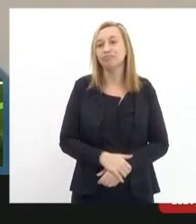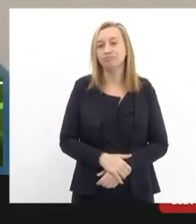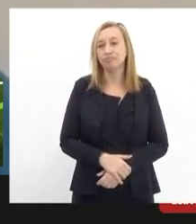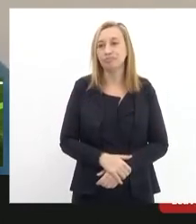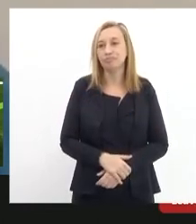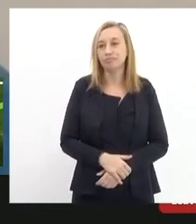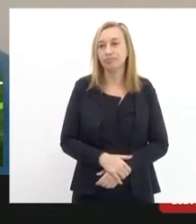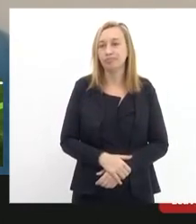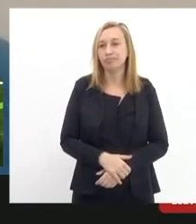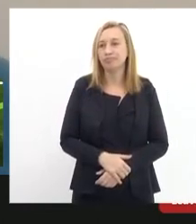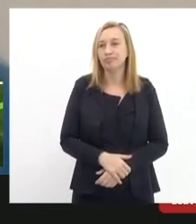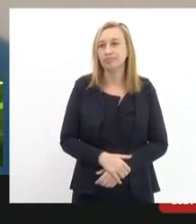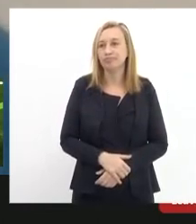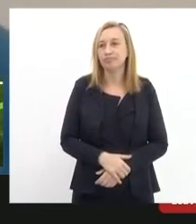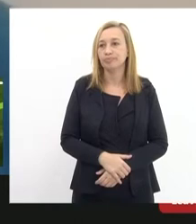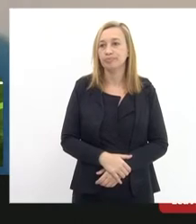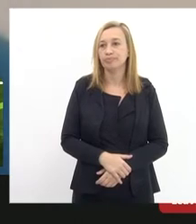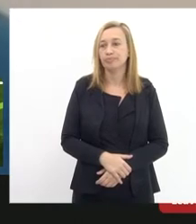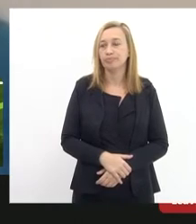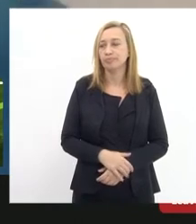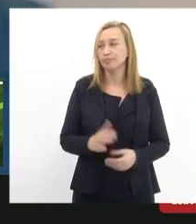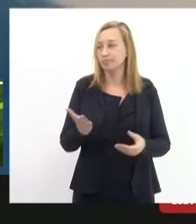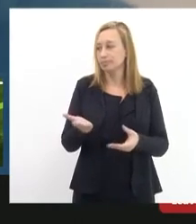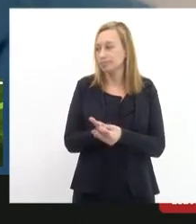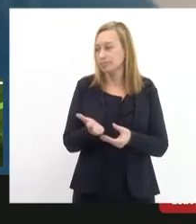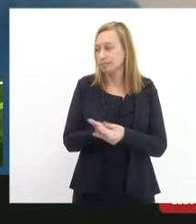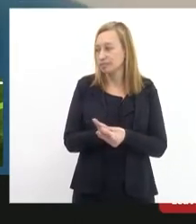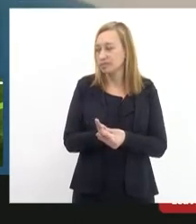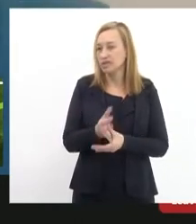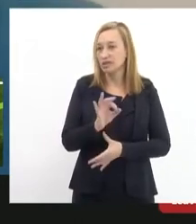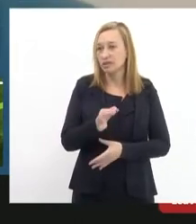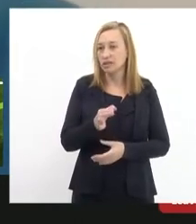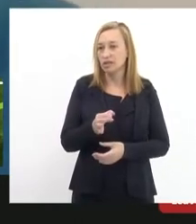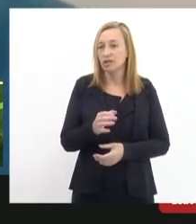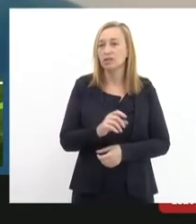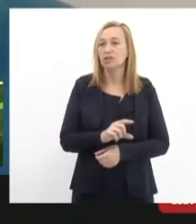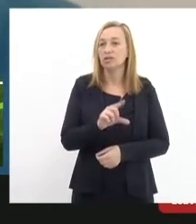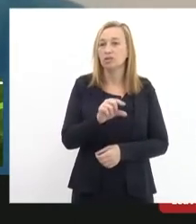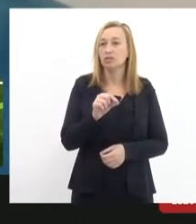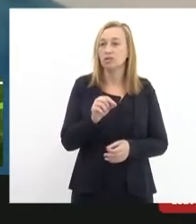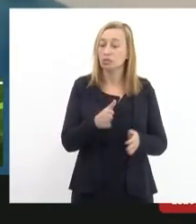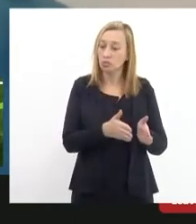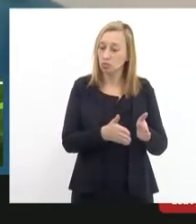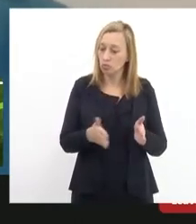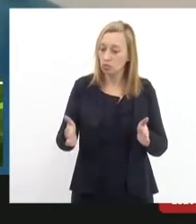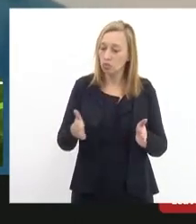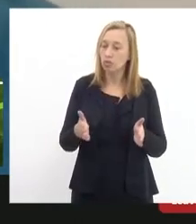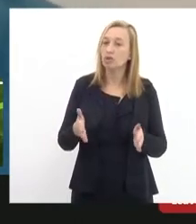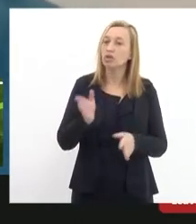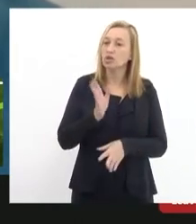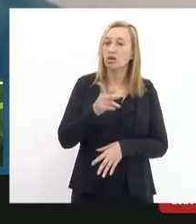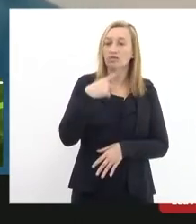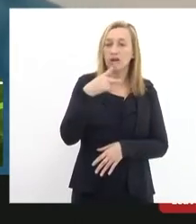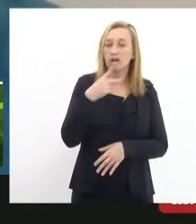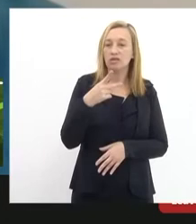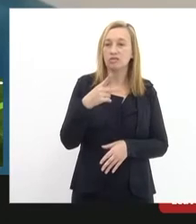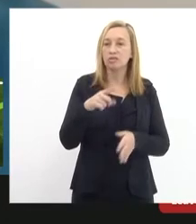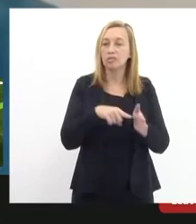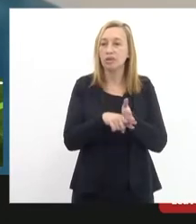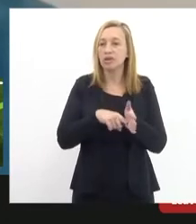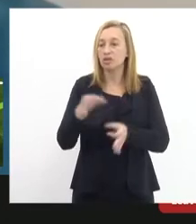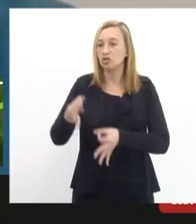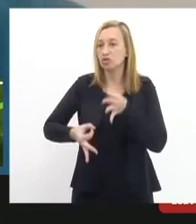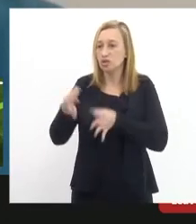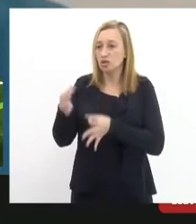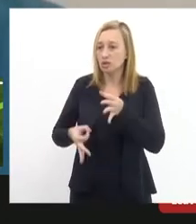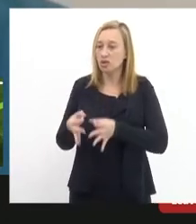ainda está em tramitação nós estamos herculeamente tentando definir um cronograma nós questionamos a perícia judicial em diversas